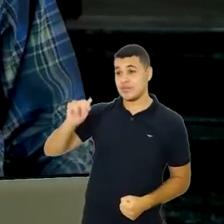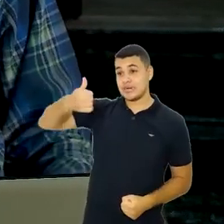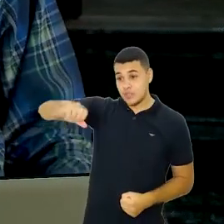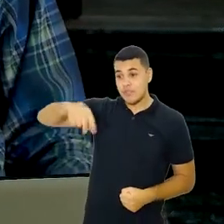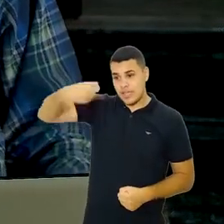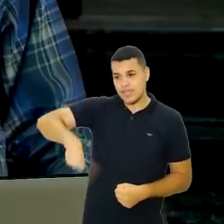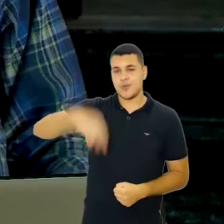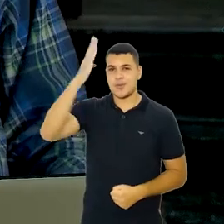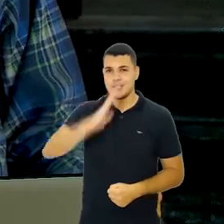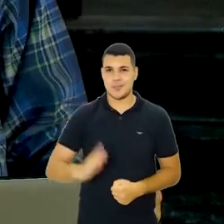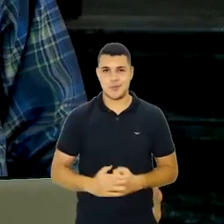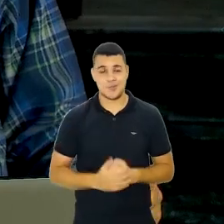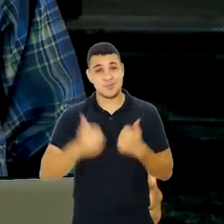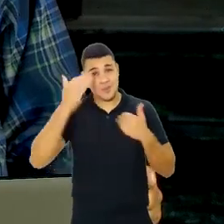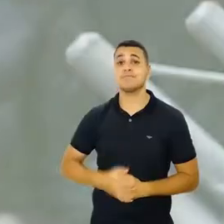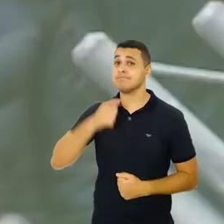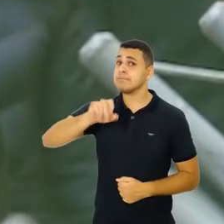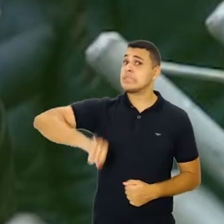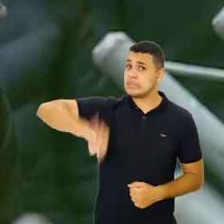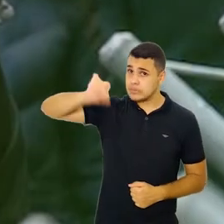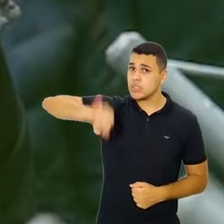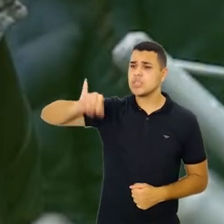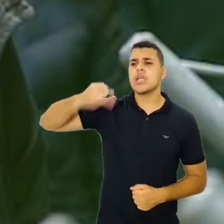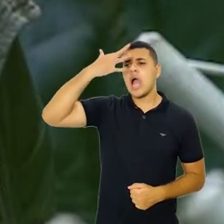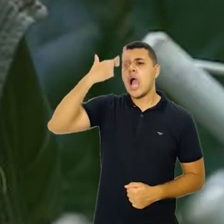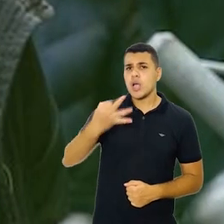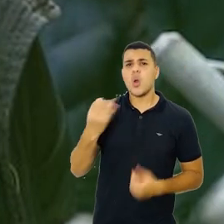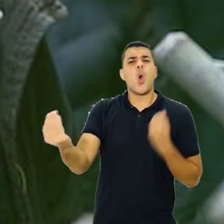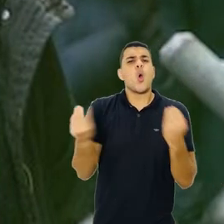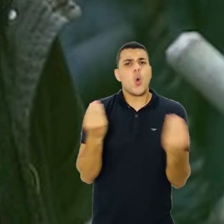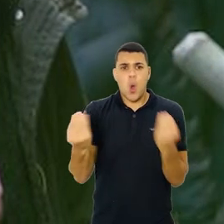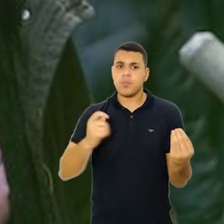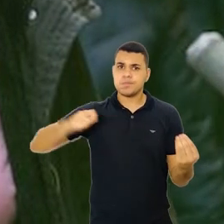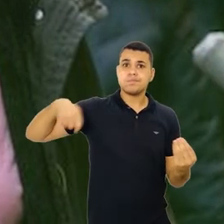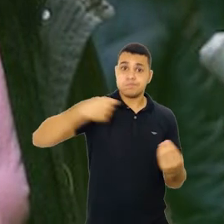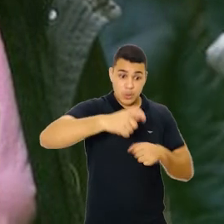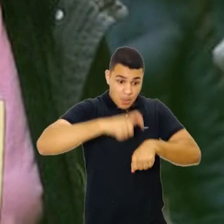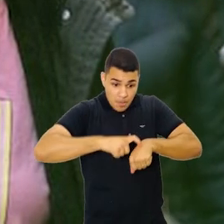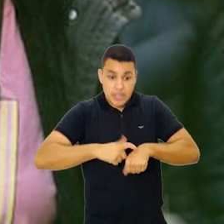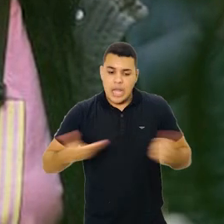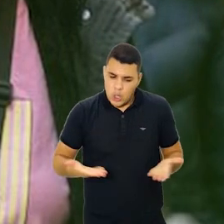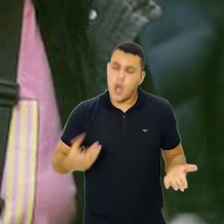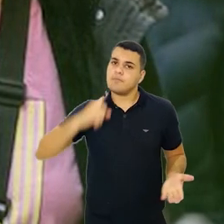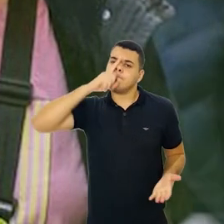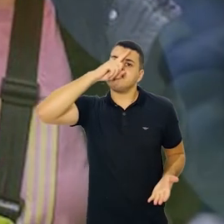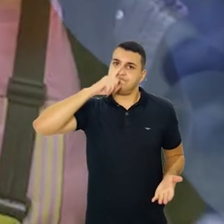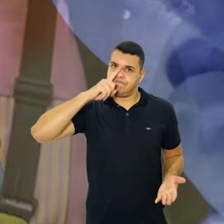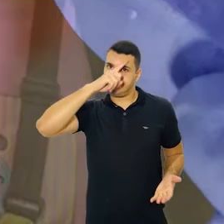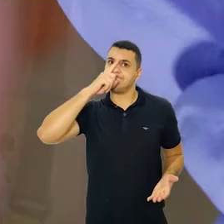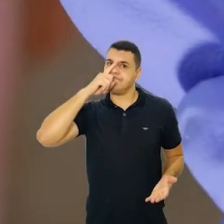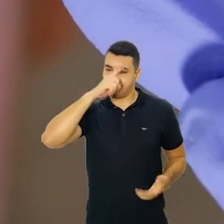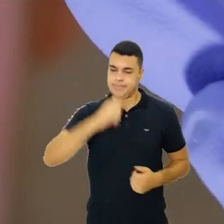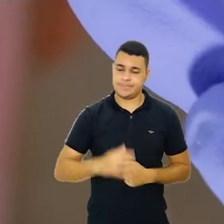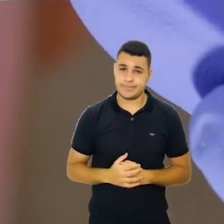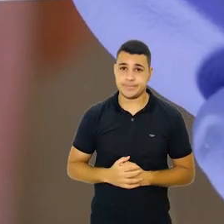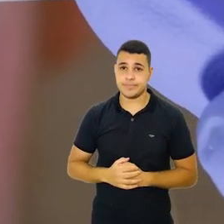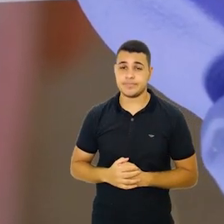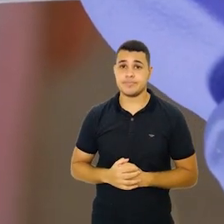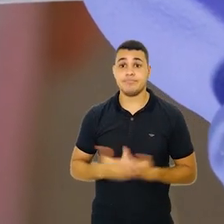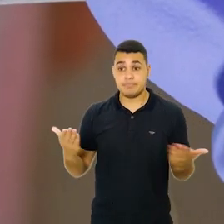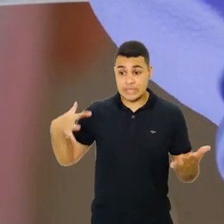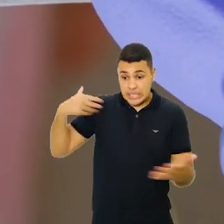nosso país. Muito obrigado. É importante a compreensão da gravidade do momento pelo qual estamos